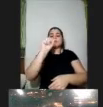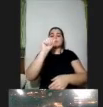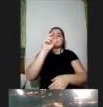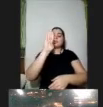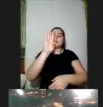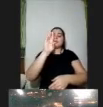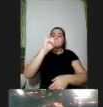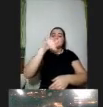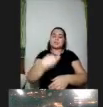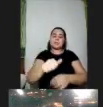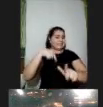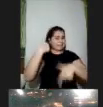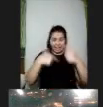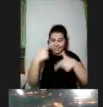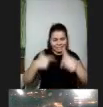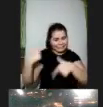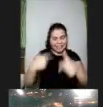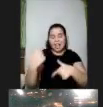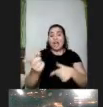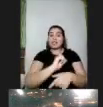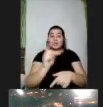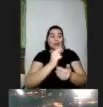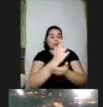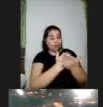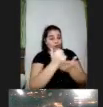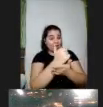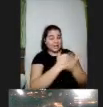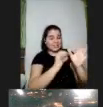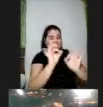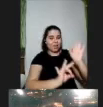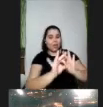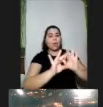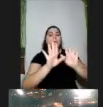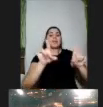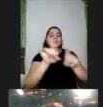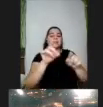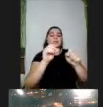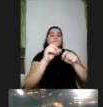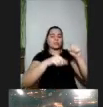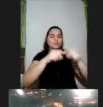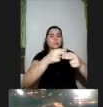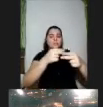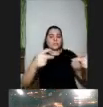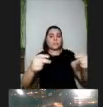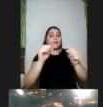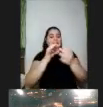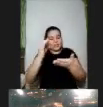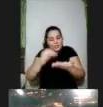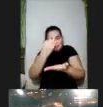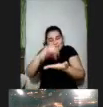trabalhou aí fortemente não só no desenho do projeto na concepção nos materiais mas literalmente costurando